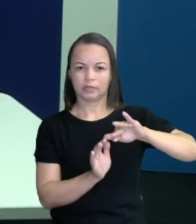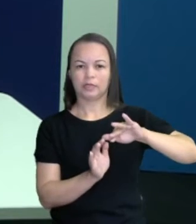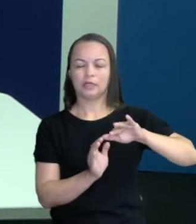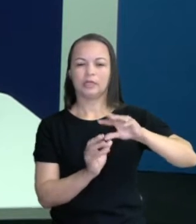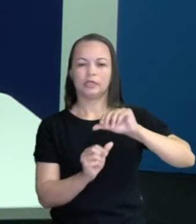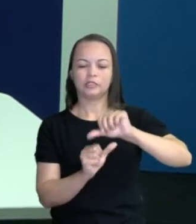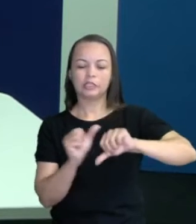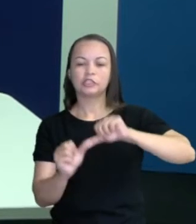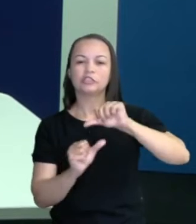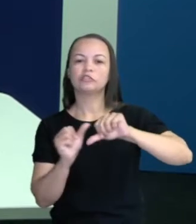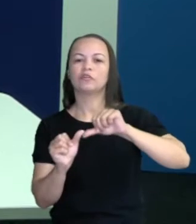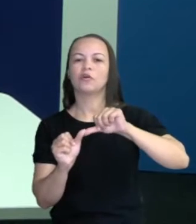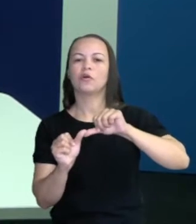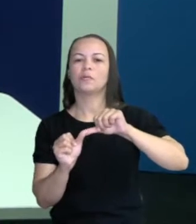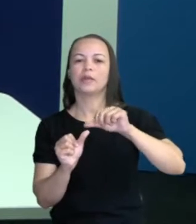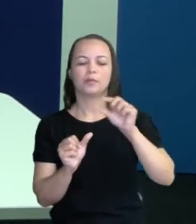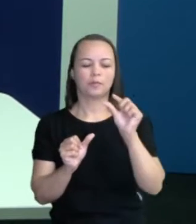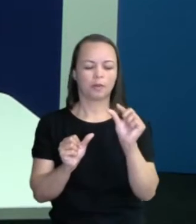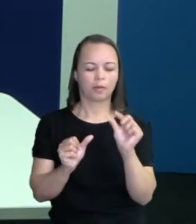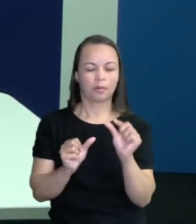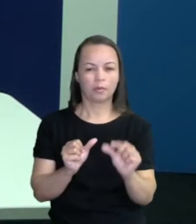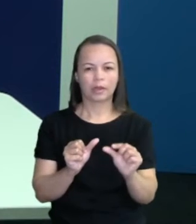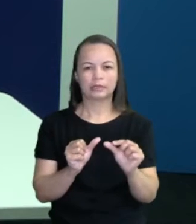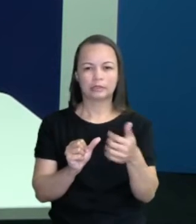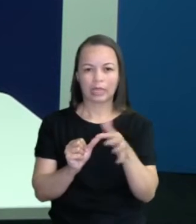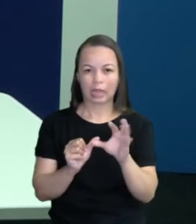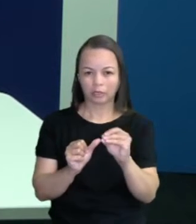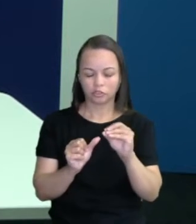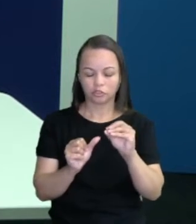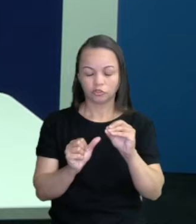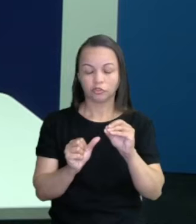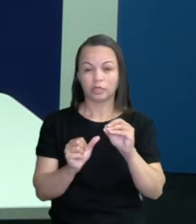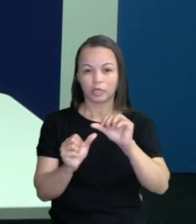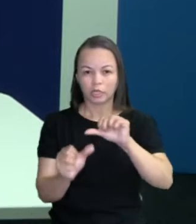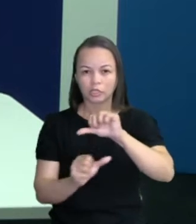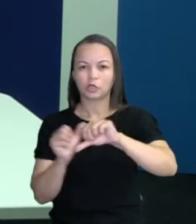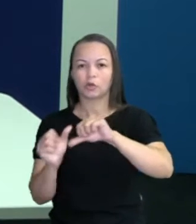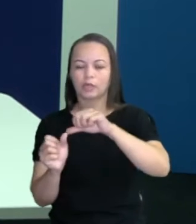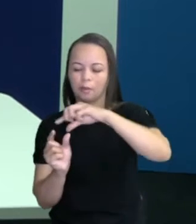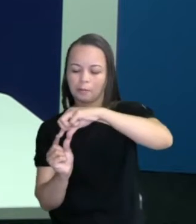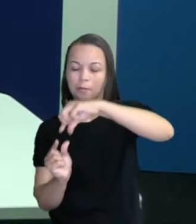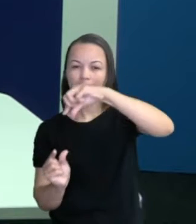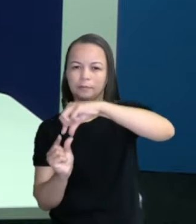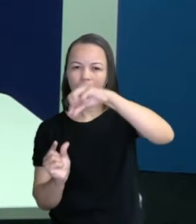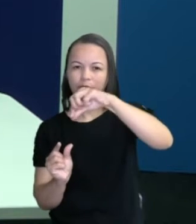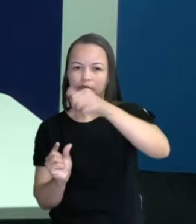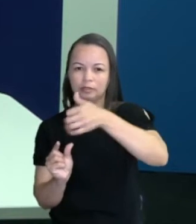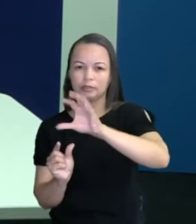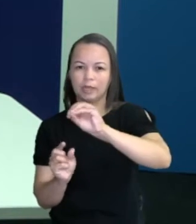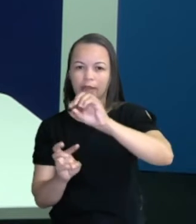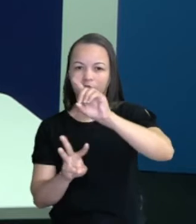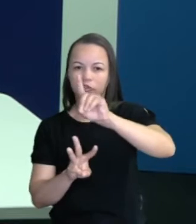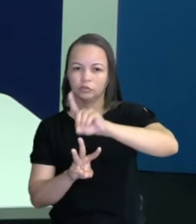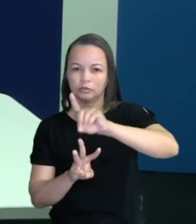dezena e transformei nessa barrinha aqui em uma dezena. Então reagrupei. E o que é vou fazer?